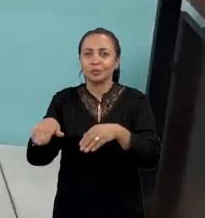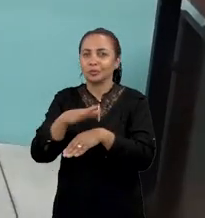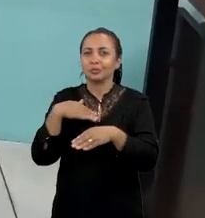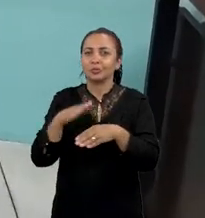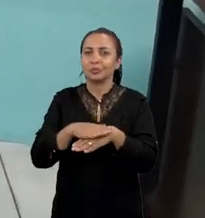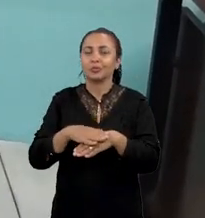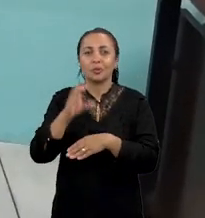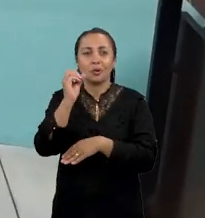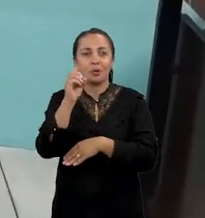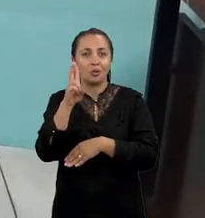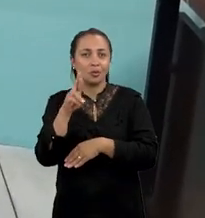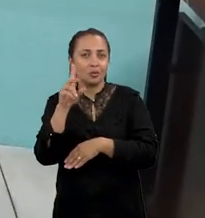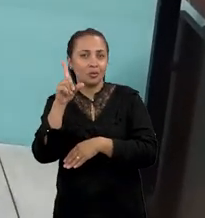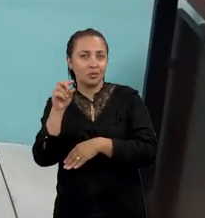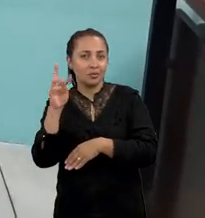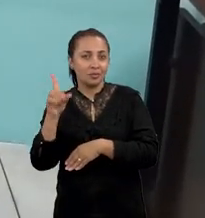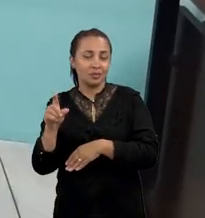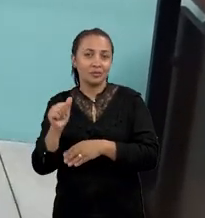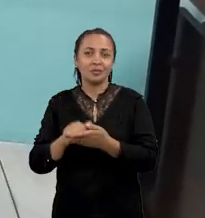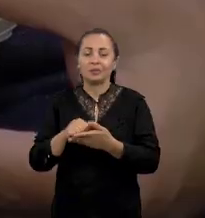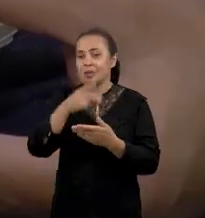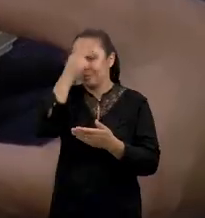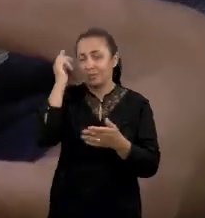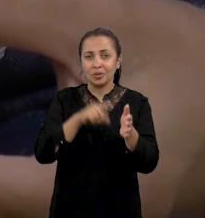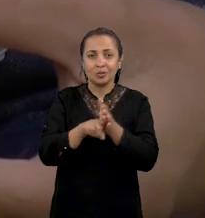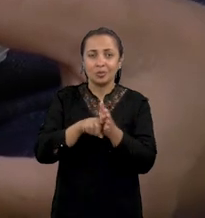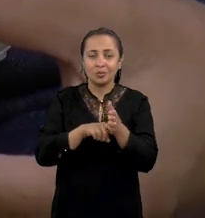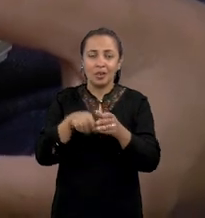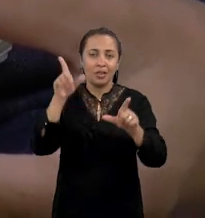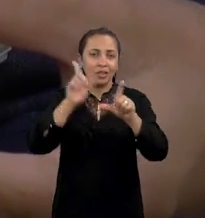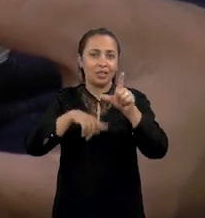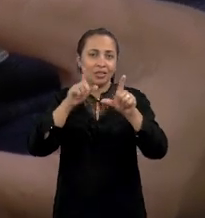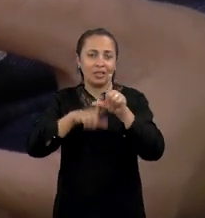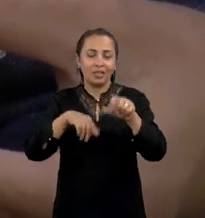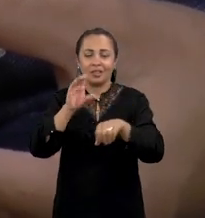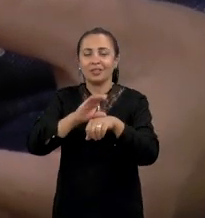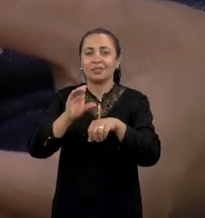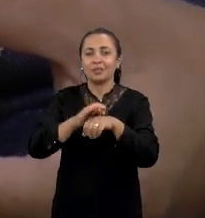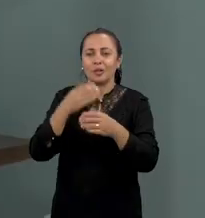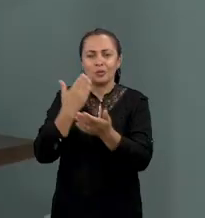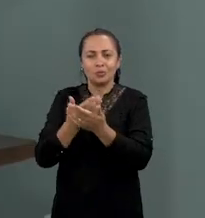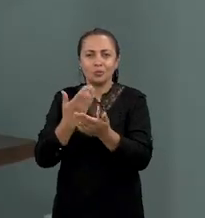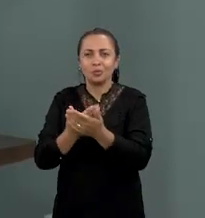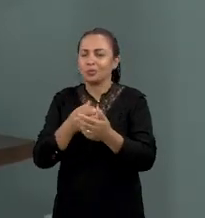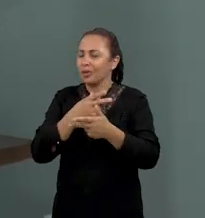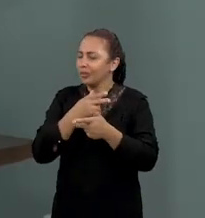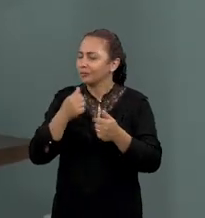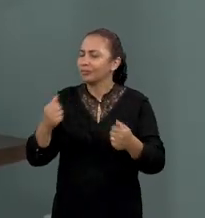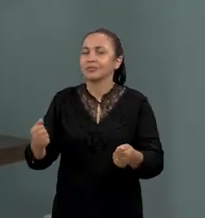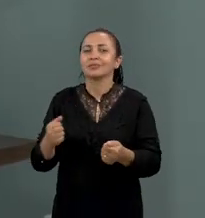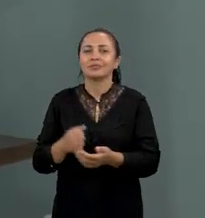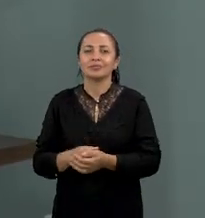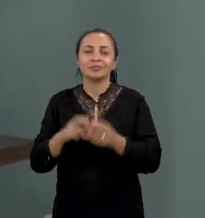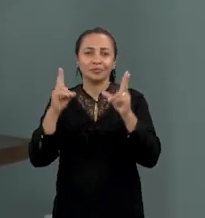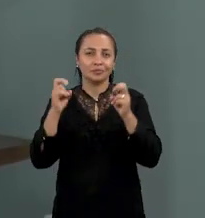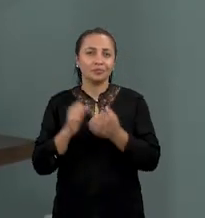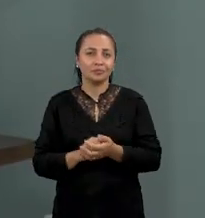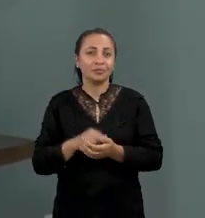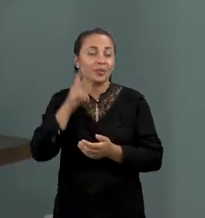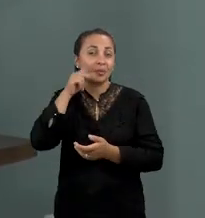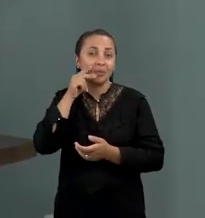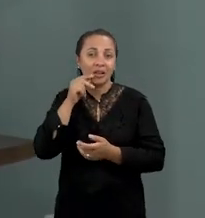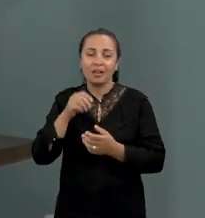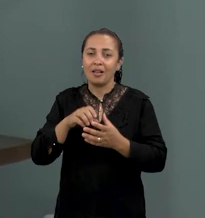dessas pesquisadoras é a professora Vaneide Lima, que há anos estuda a temática. A Paraíba é um grande celeiro